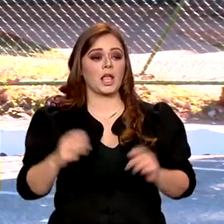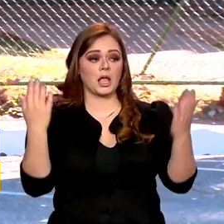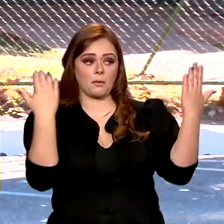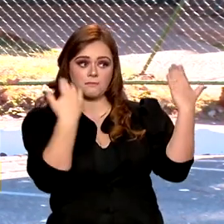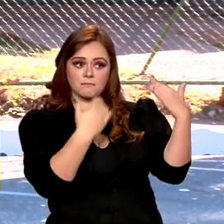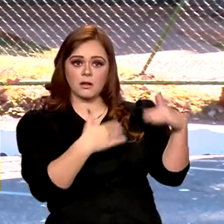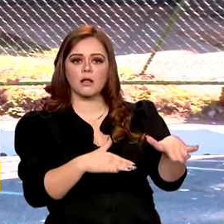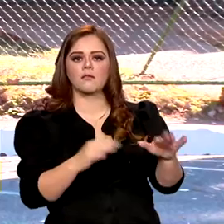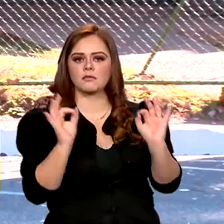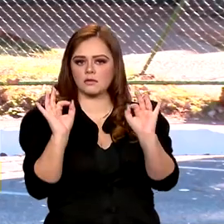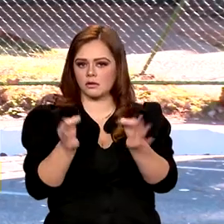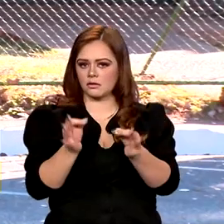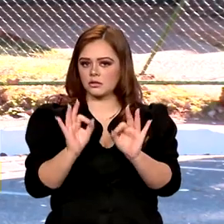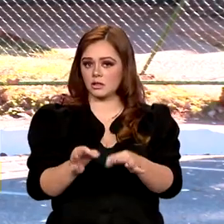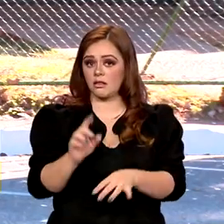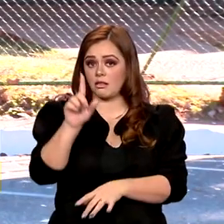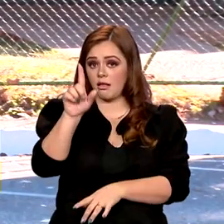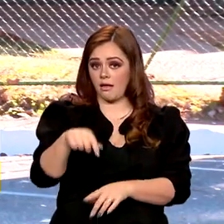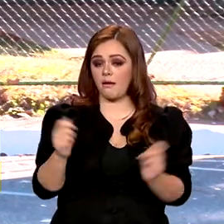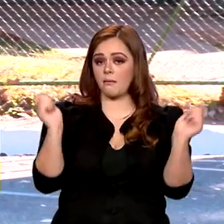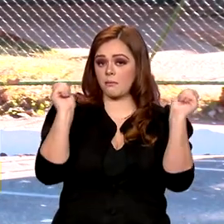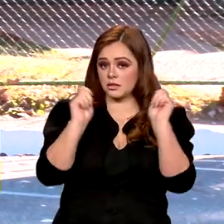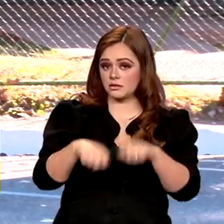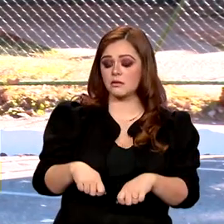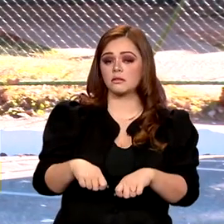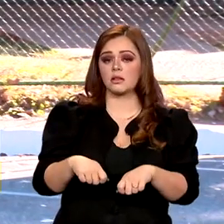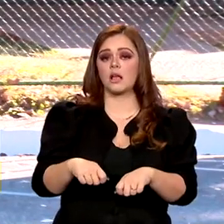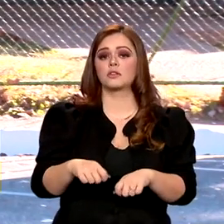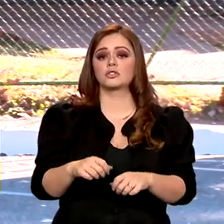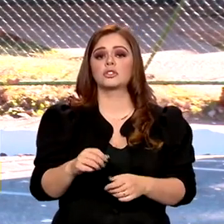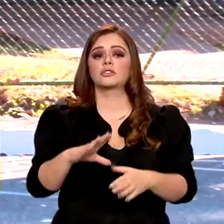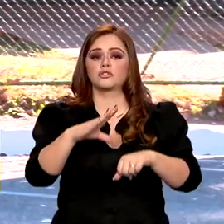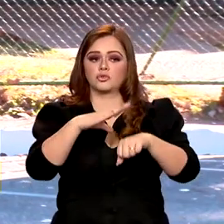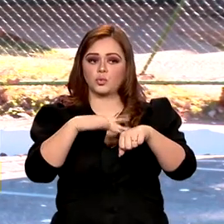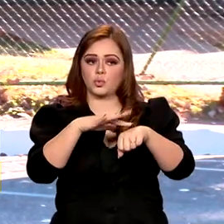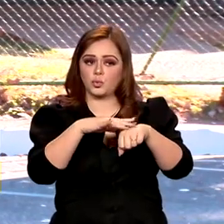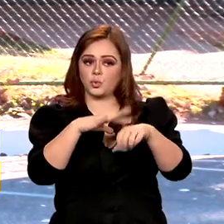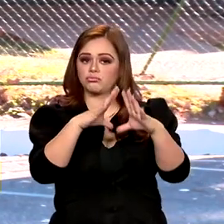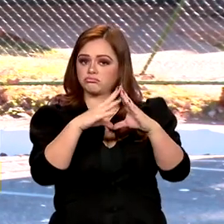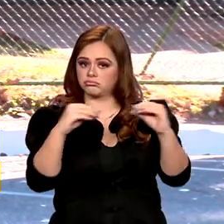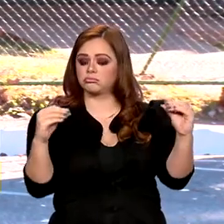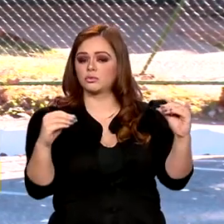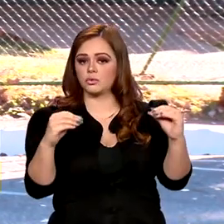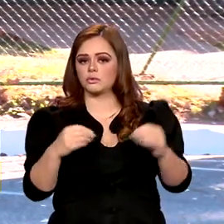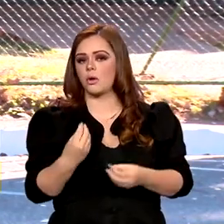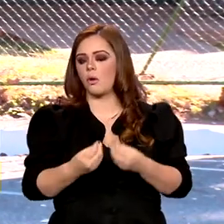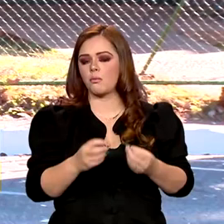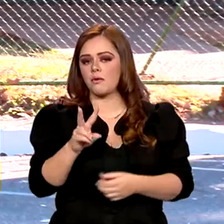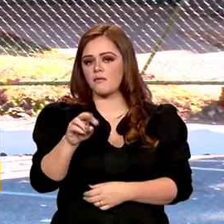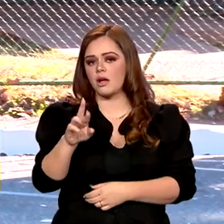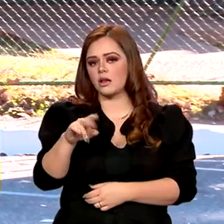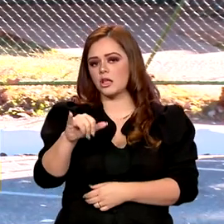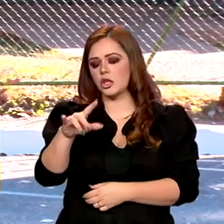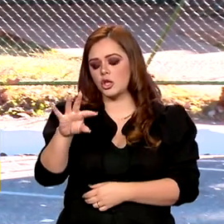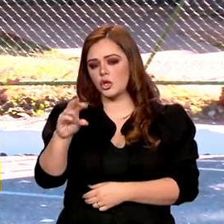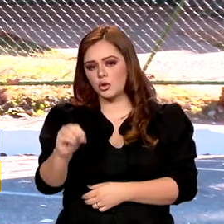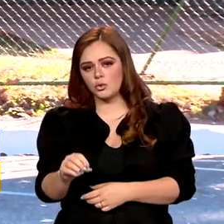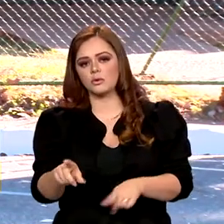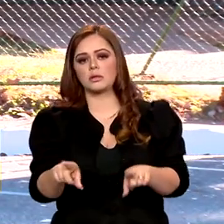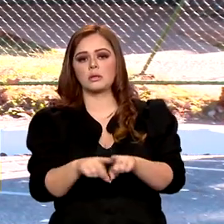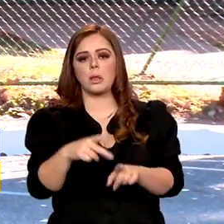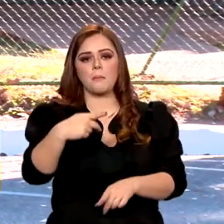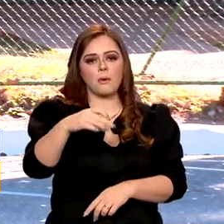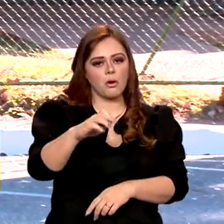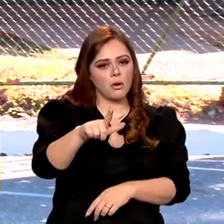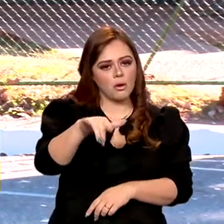da eficácia do uso delas é a possibilidade de erradicar doenças, como no caso da varíola, da rubéola e da polio,